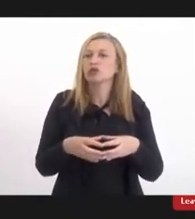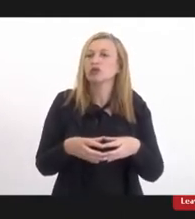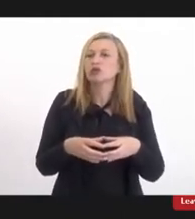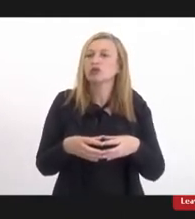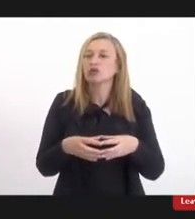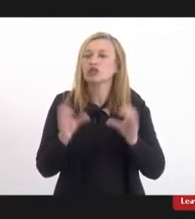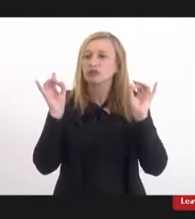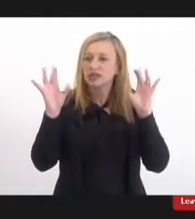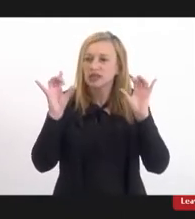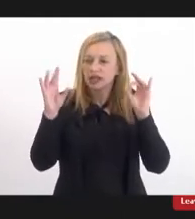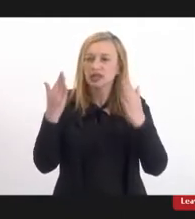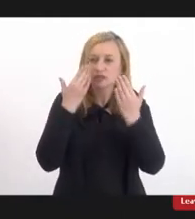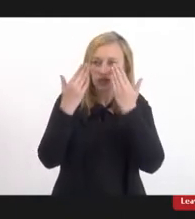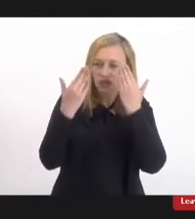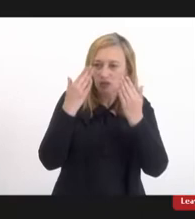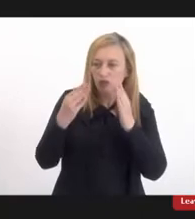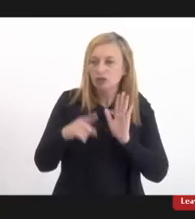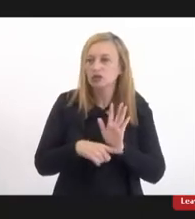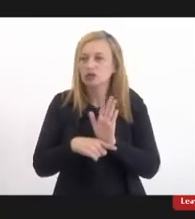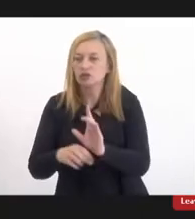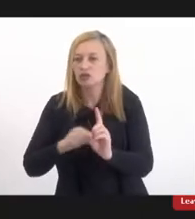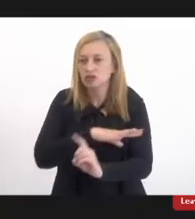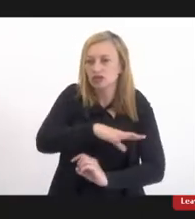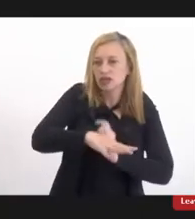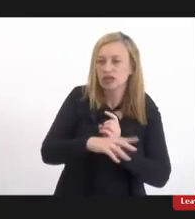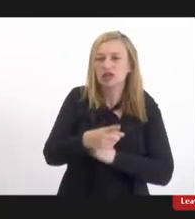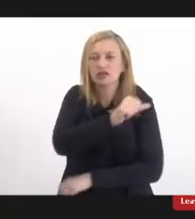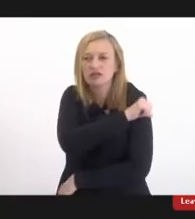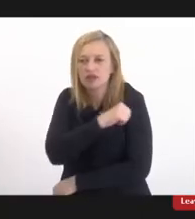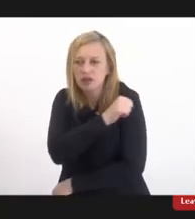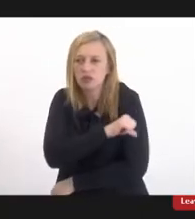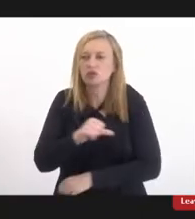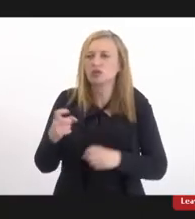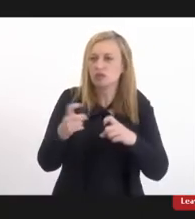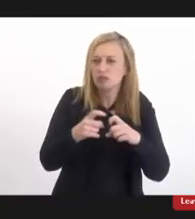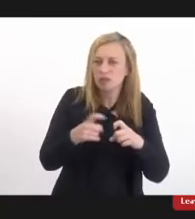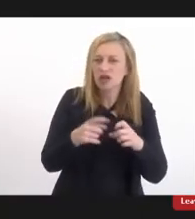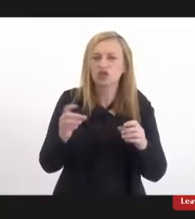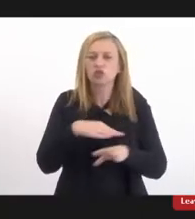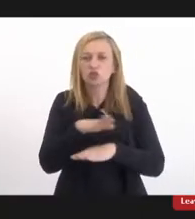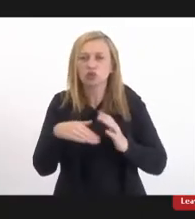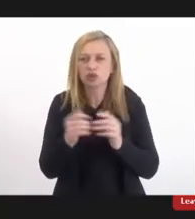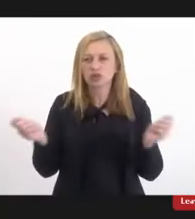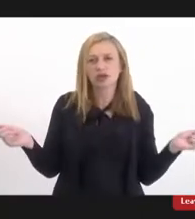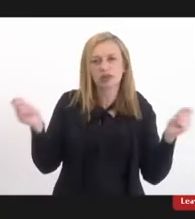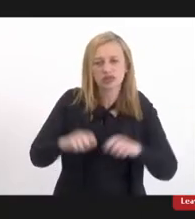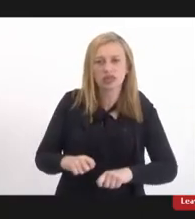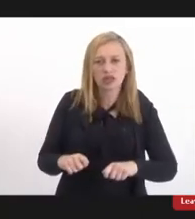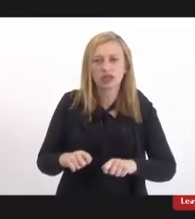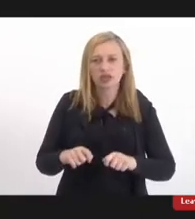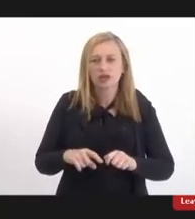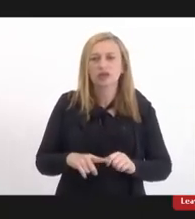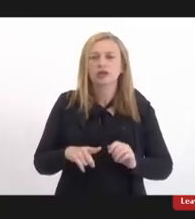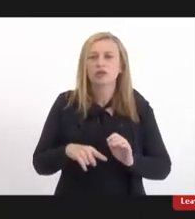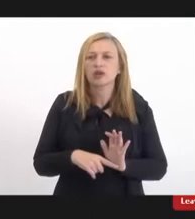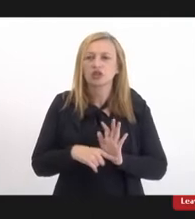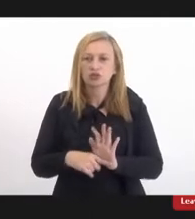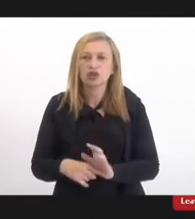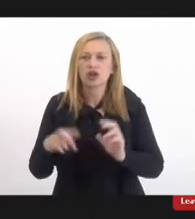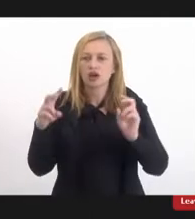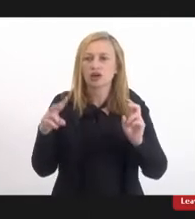assistentes sociais enfermeiras médicos capacitados para atender os casos